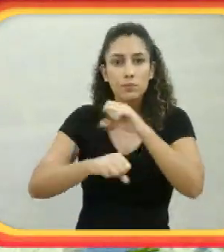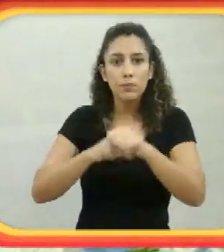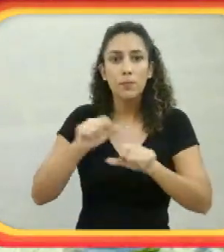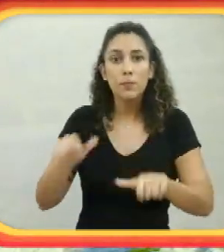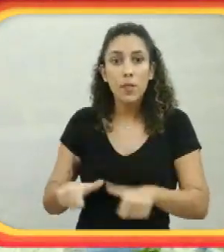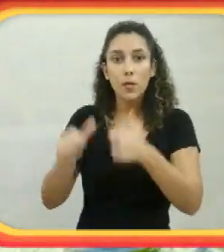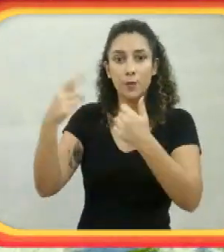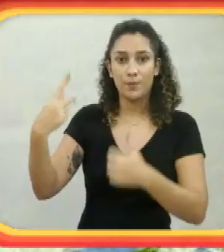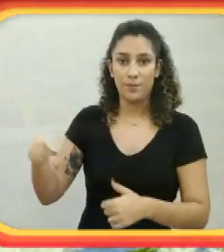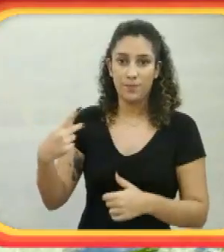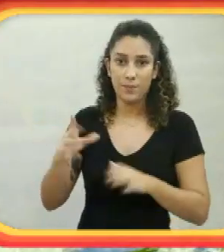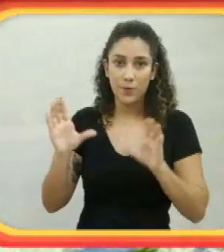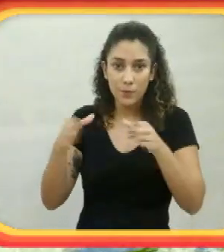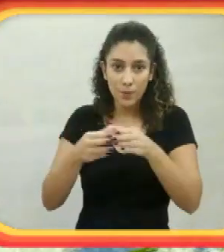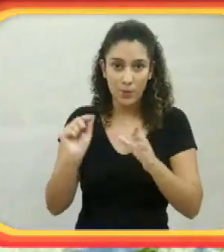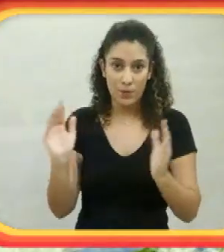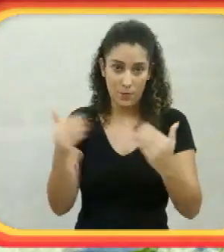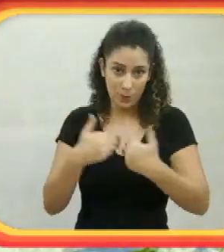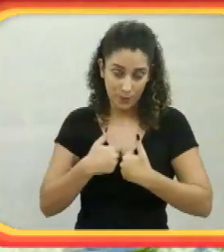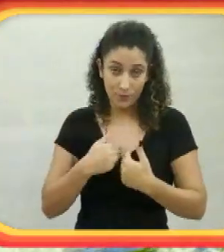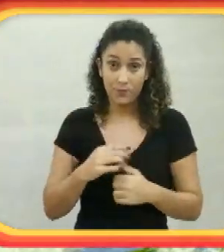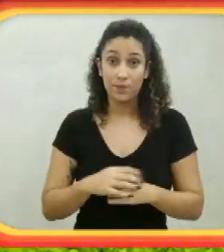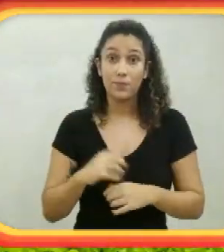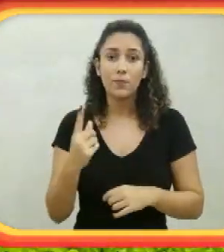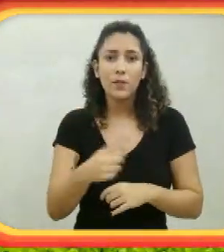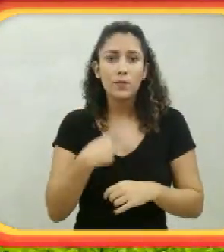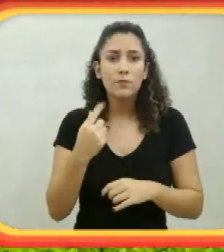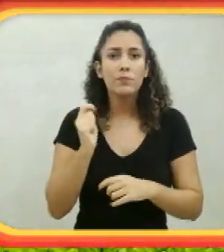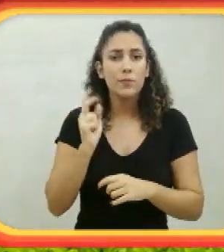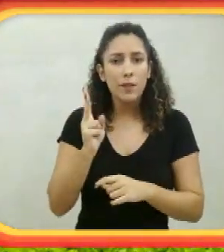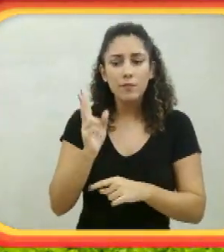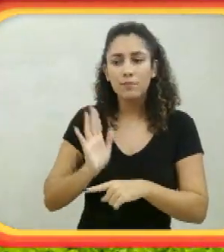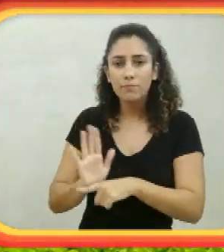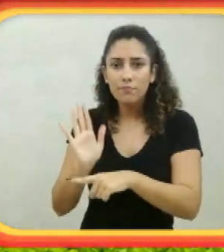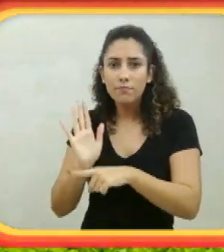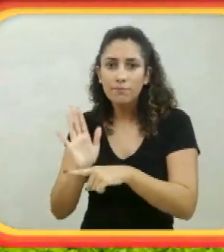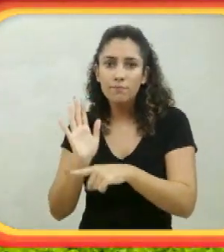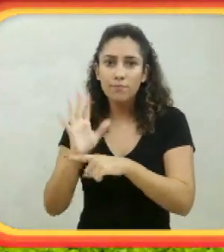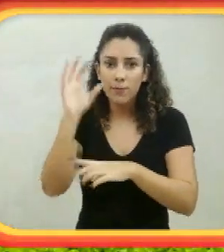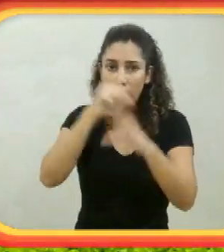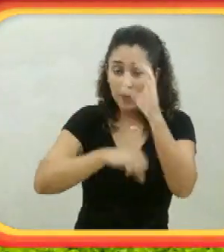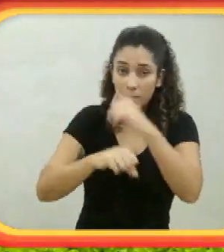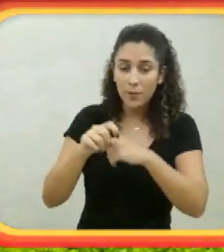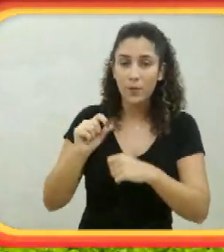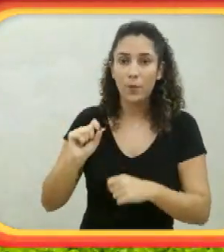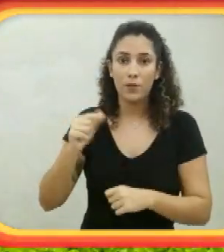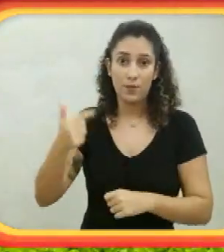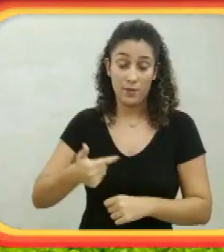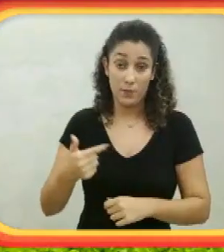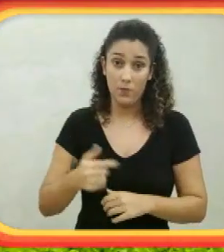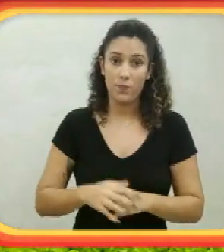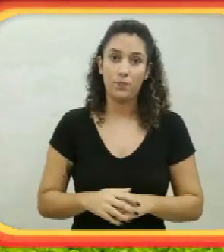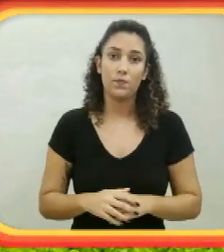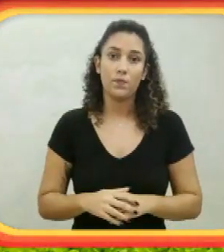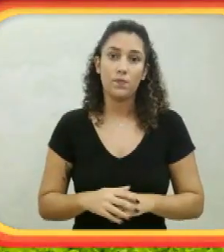trabalho da equipe terapêutica que atendia ele. Isso me surpreendeu muito, porque a gente foi buscar